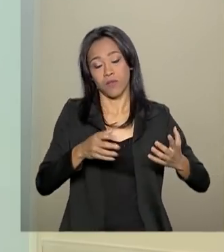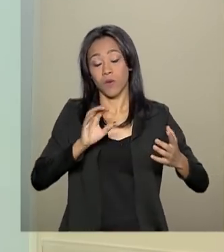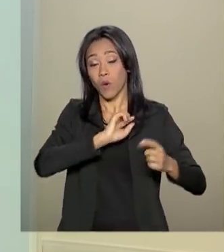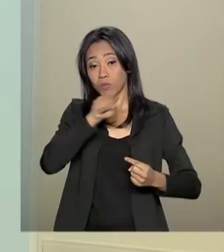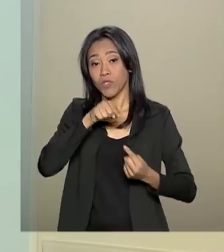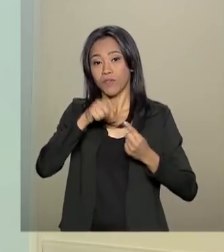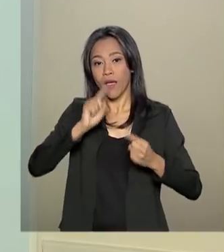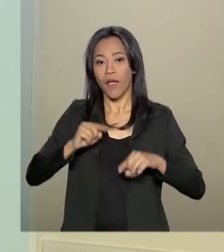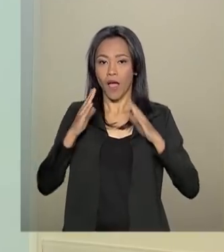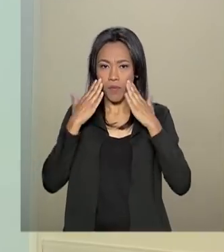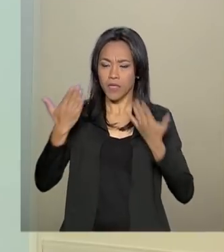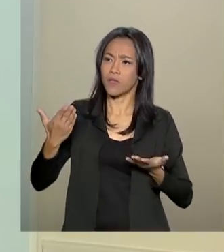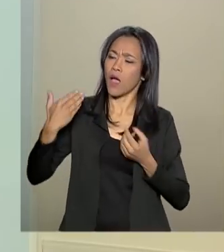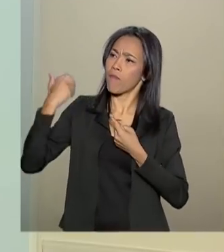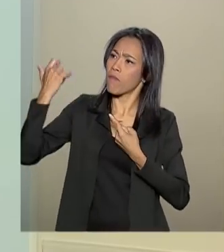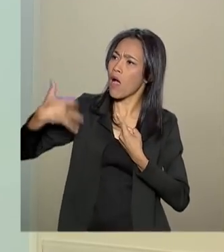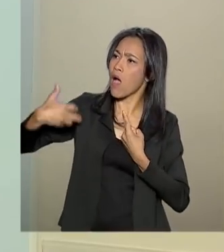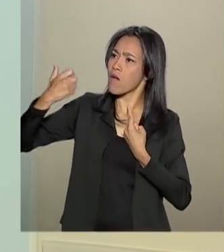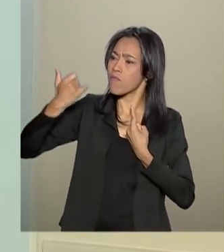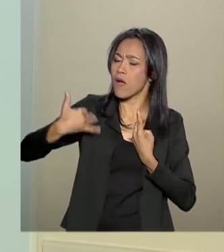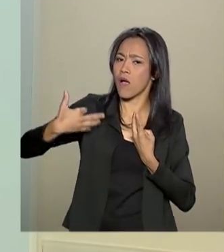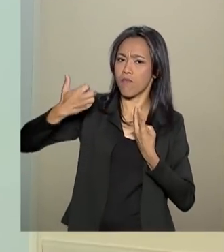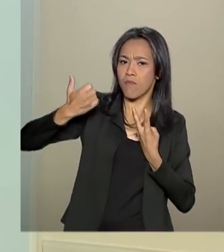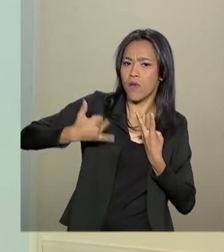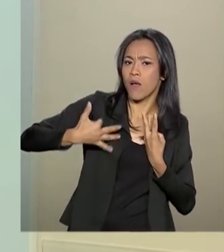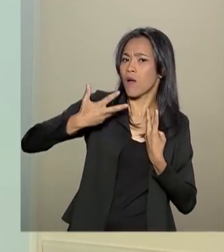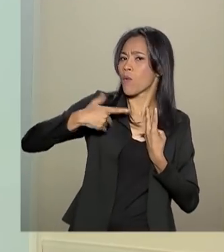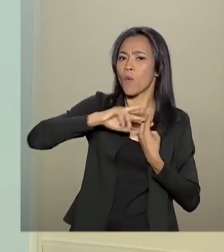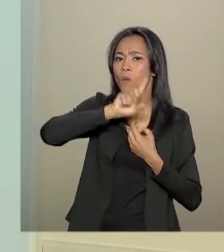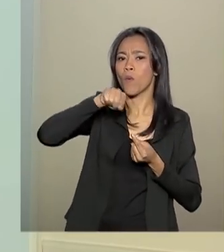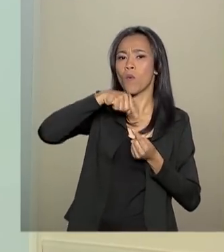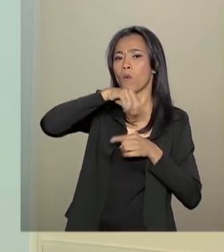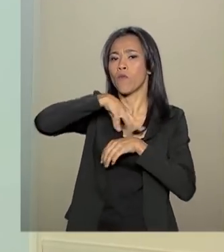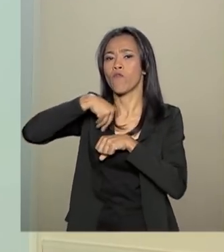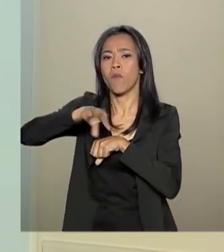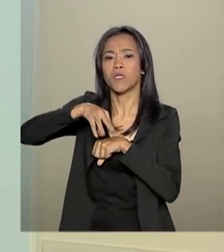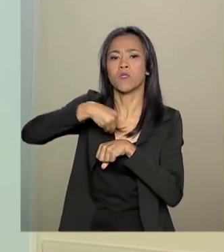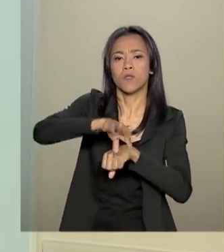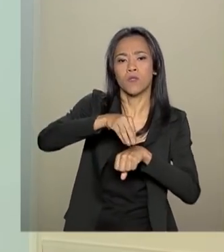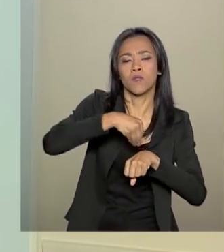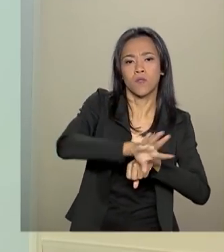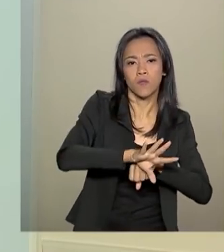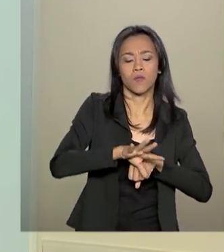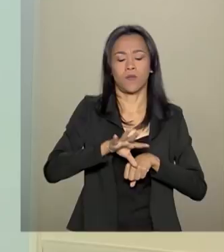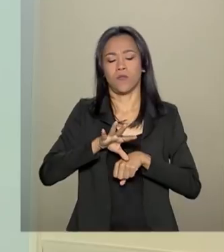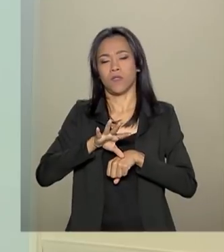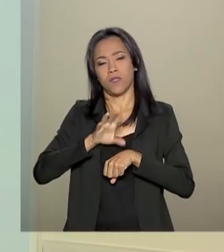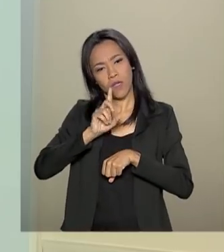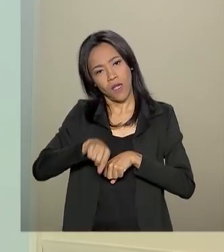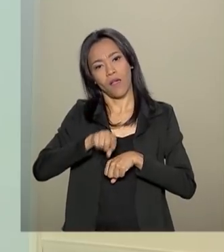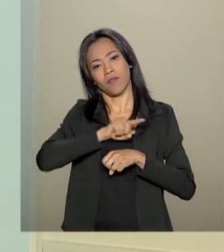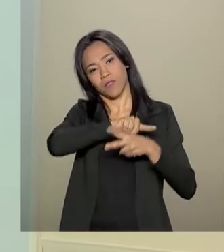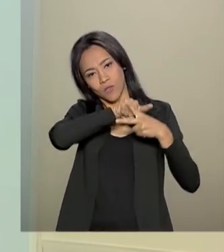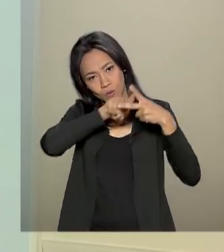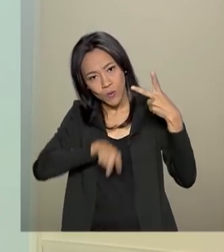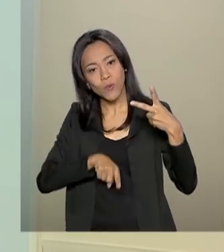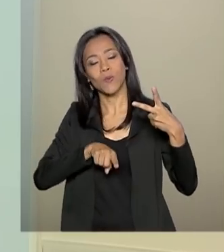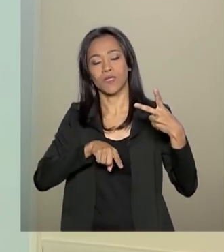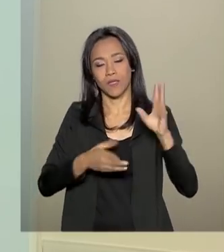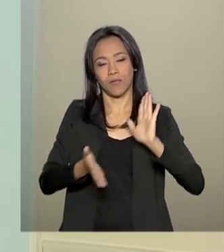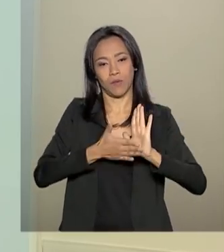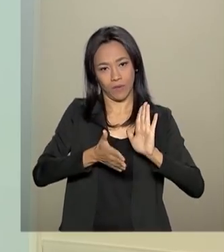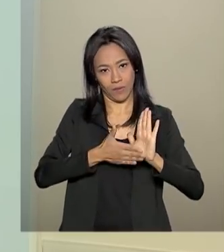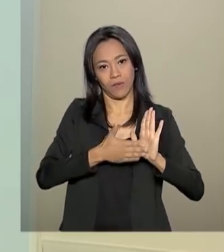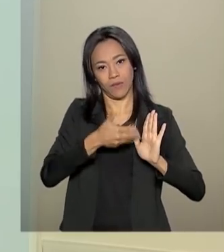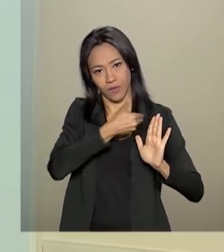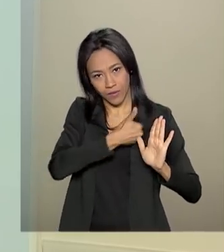para os presentes, trazendo principalmente informações relacionadas a essas duas reformas e também